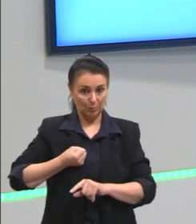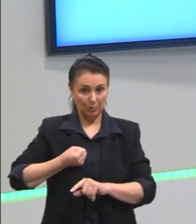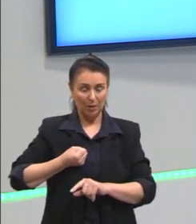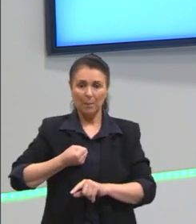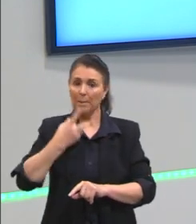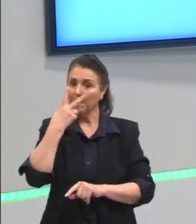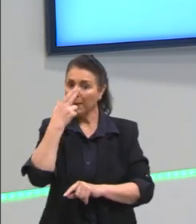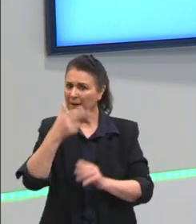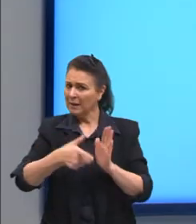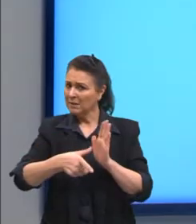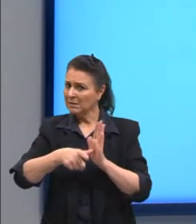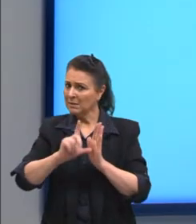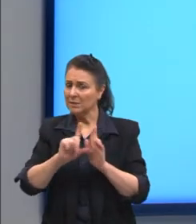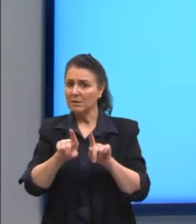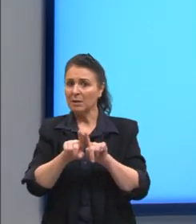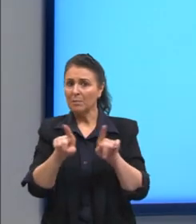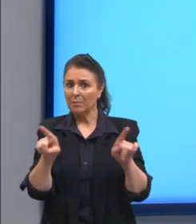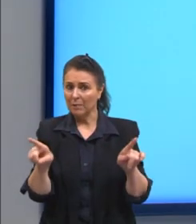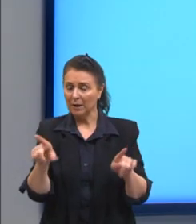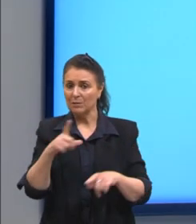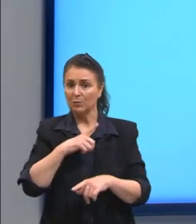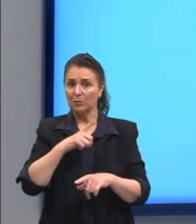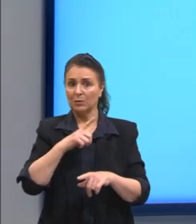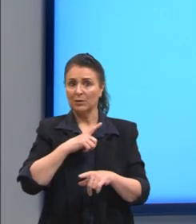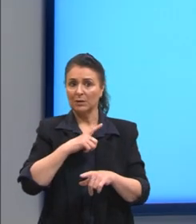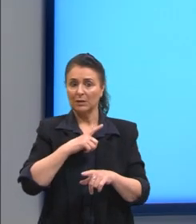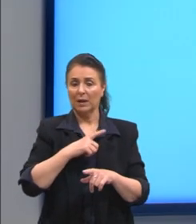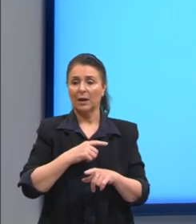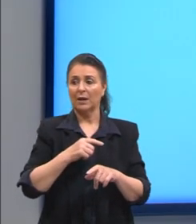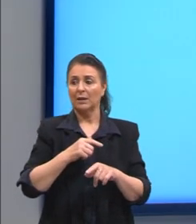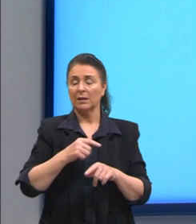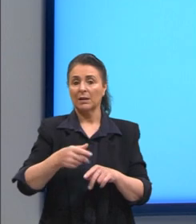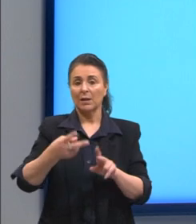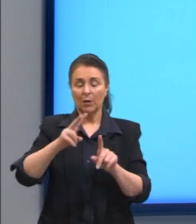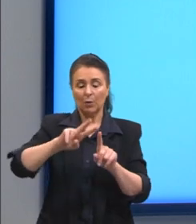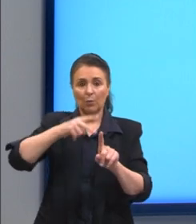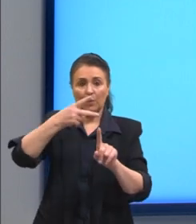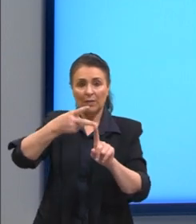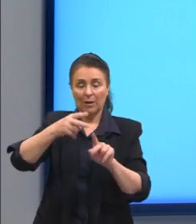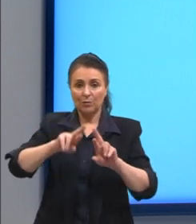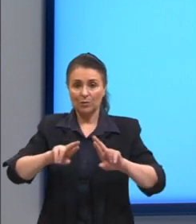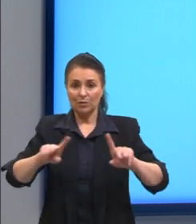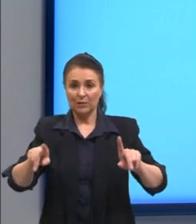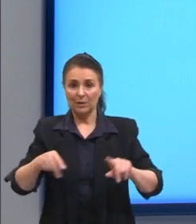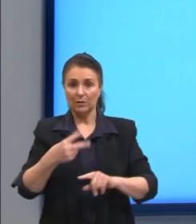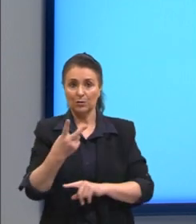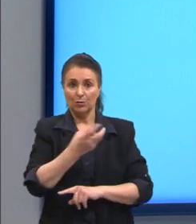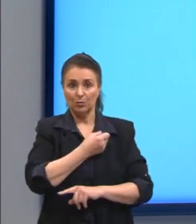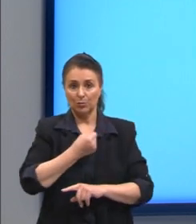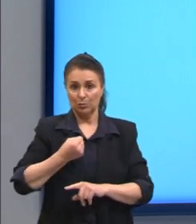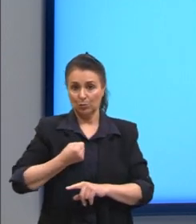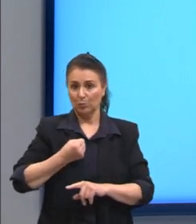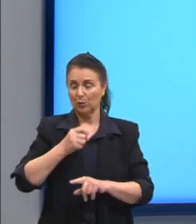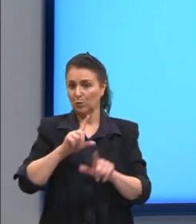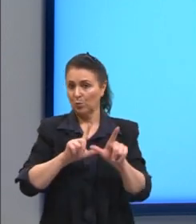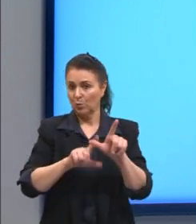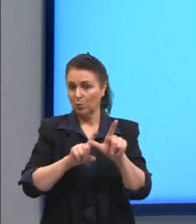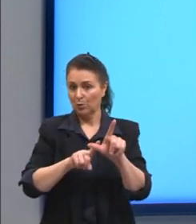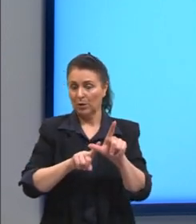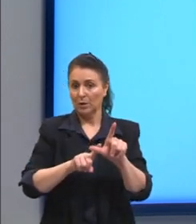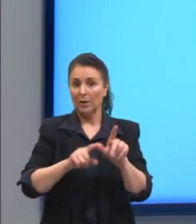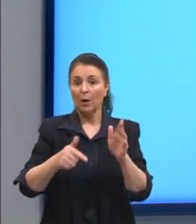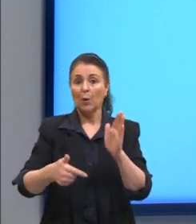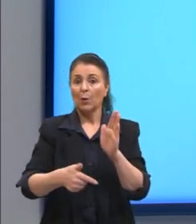mas agora como nós temos quadrado da diferença de dois termos nós temos o primeiro termo menos